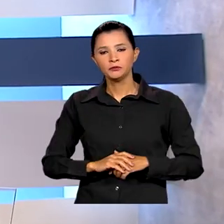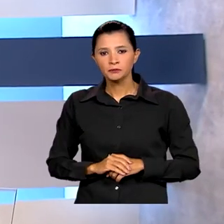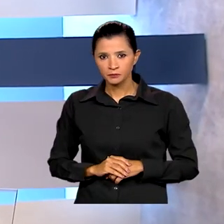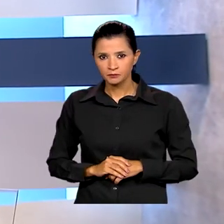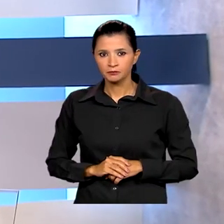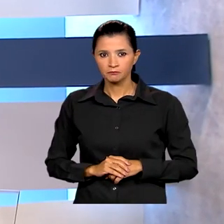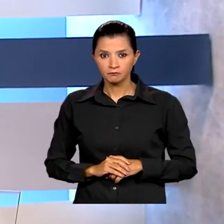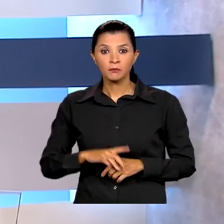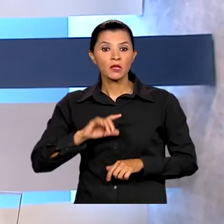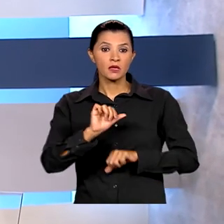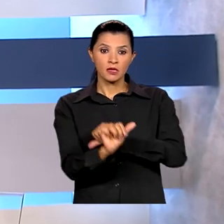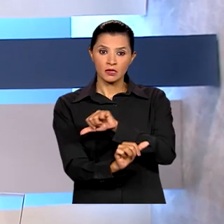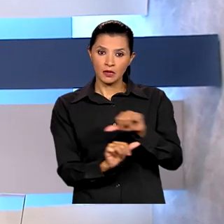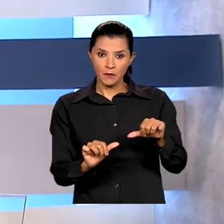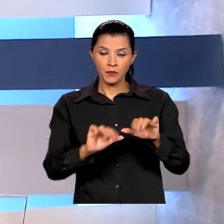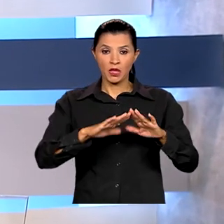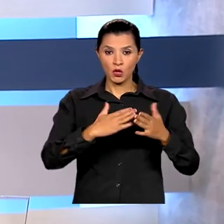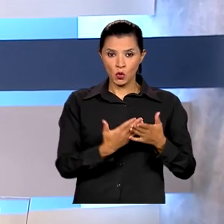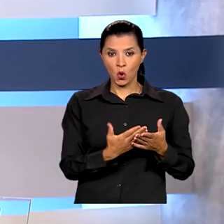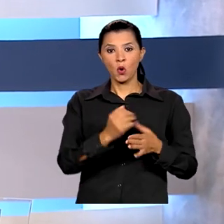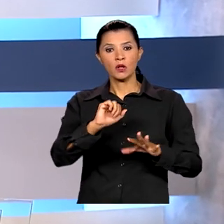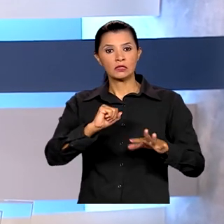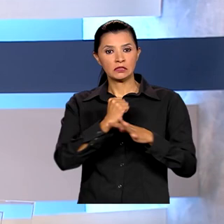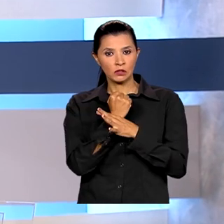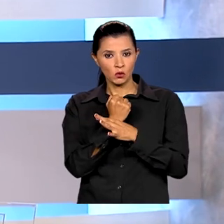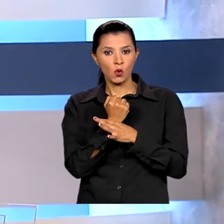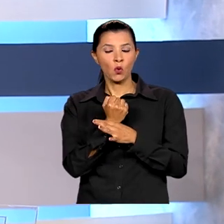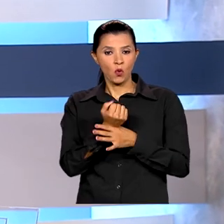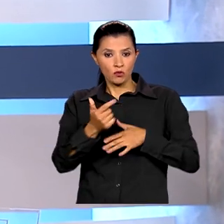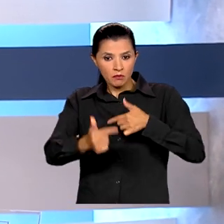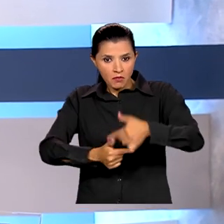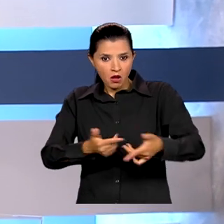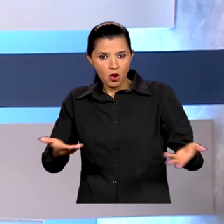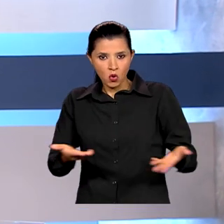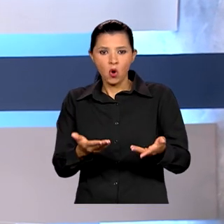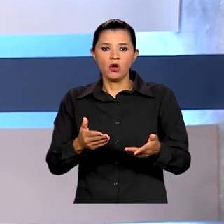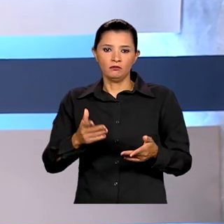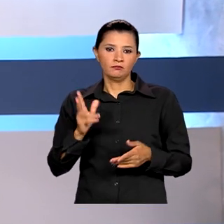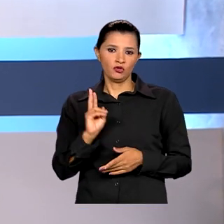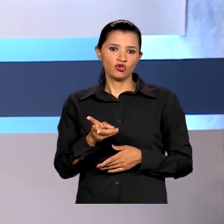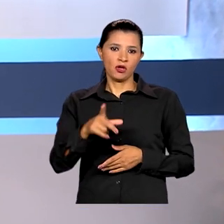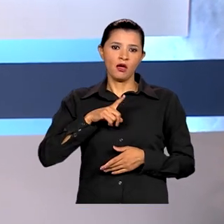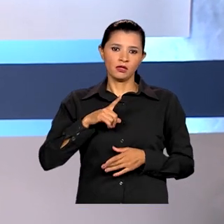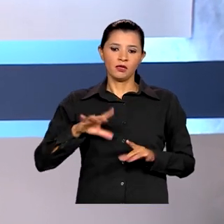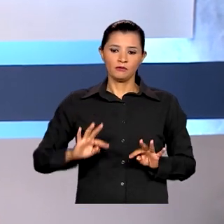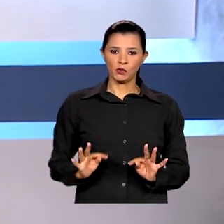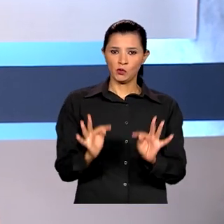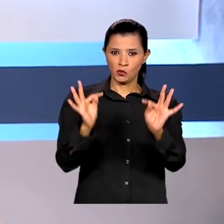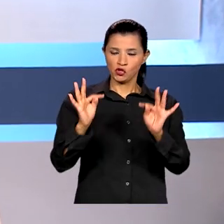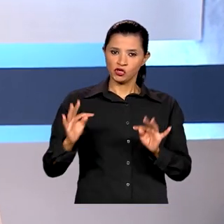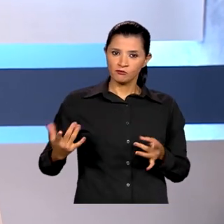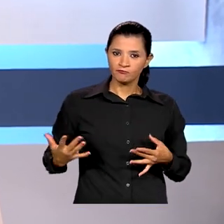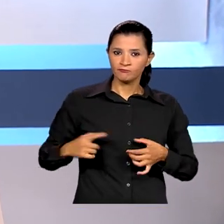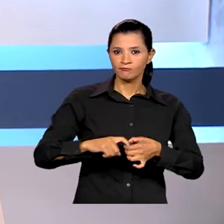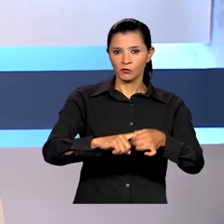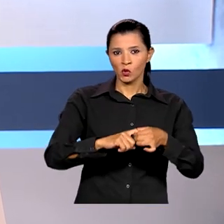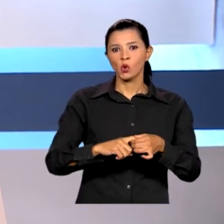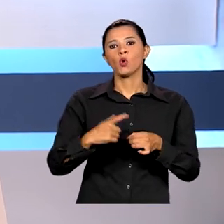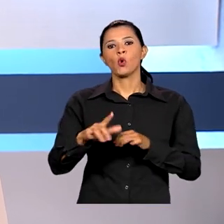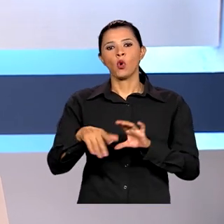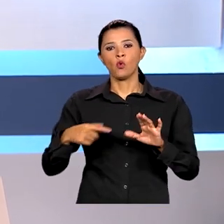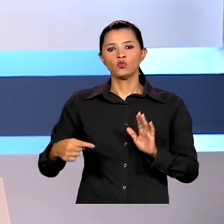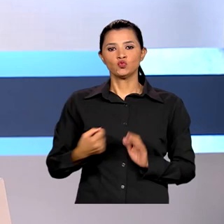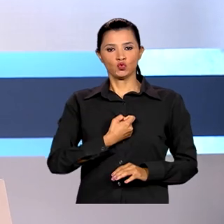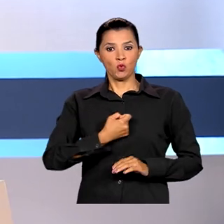E a operação Escola Segura está em funcionamento e tem, na tecnologia, uma aliada com um canal exclusivo de